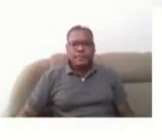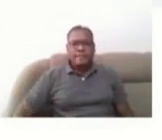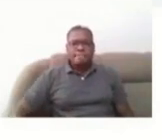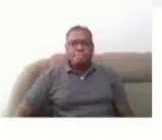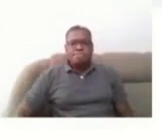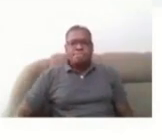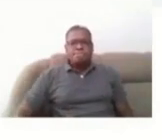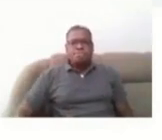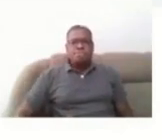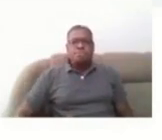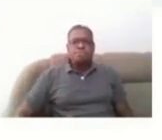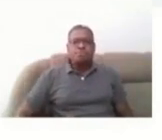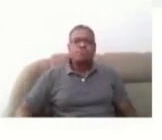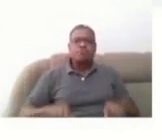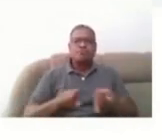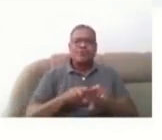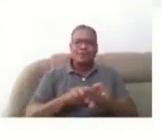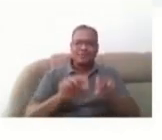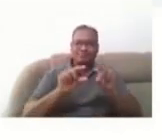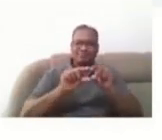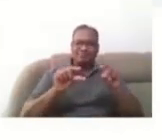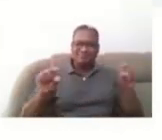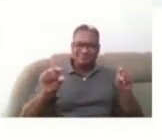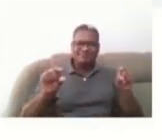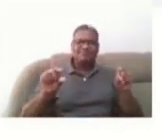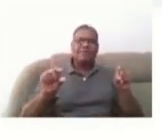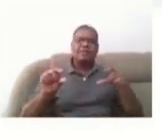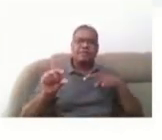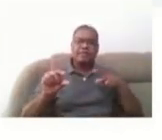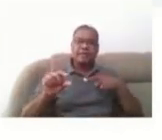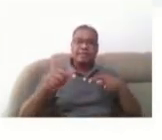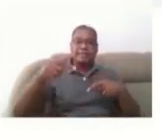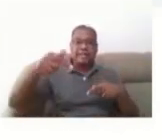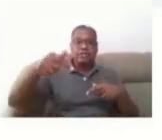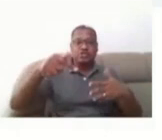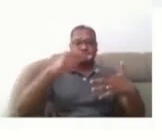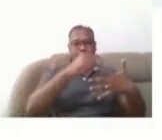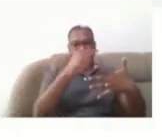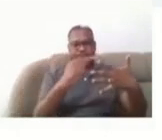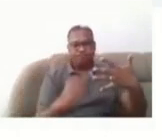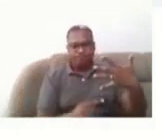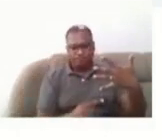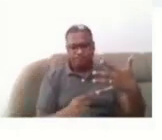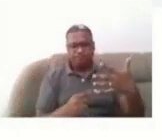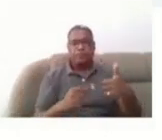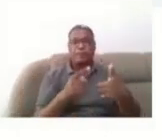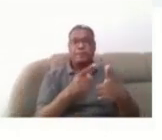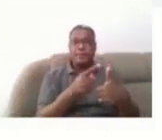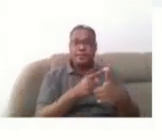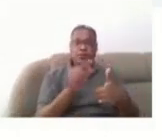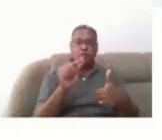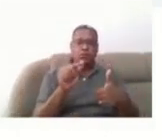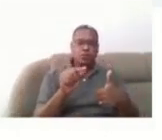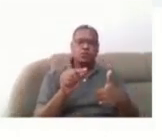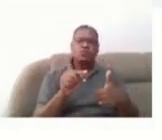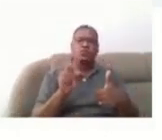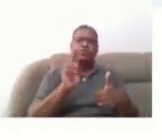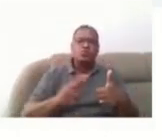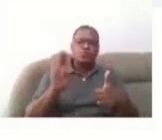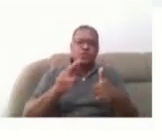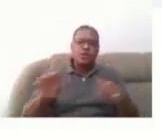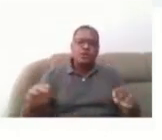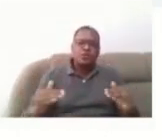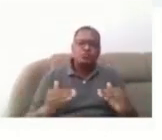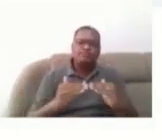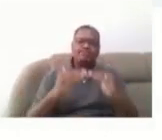O desenho universal, ele traz sete princípios, né? Então, o primeiro princípio, uso equitativo, segundo